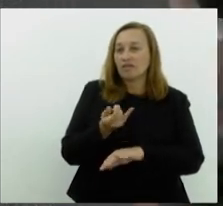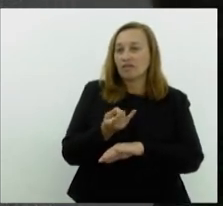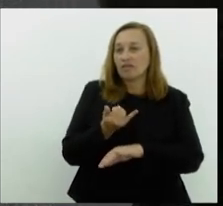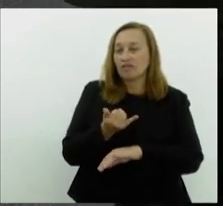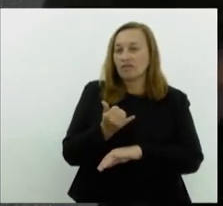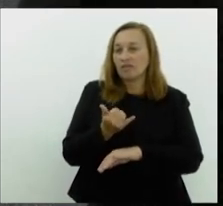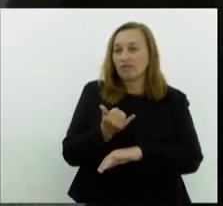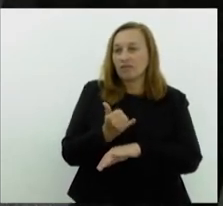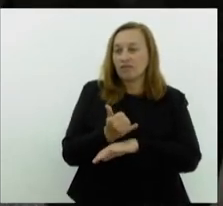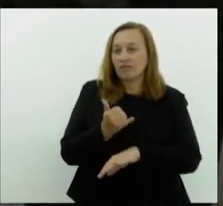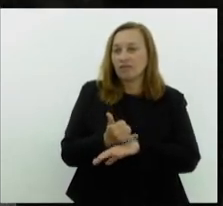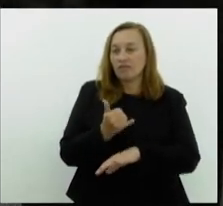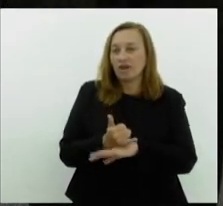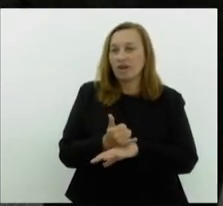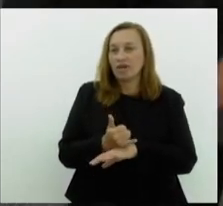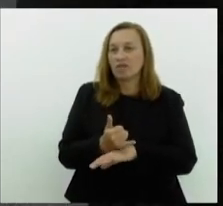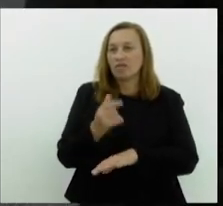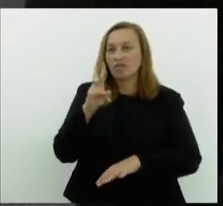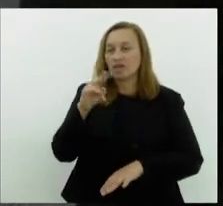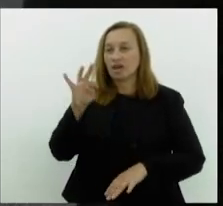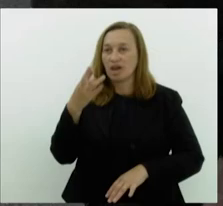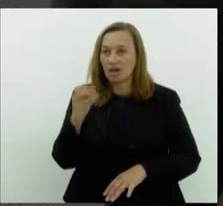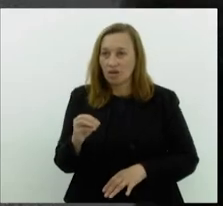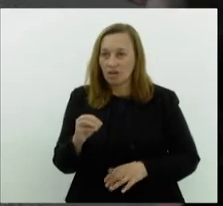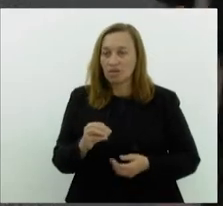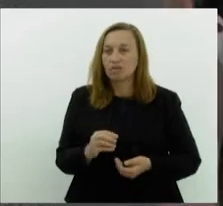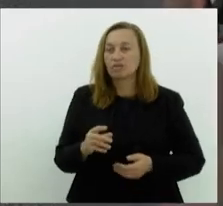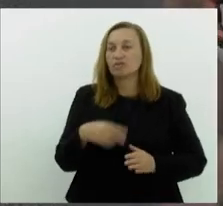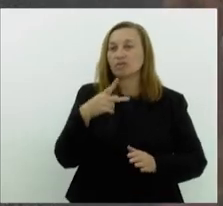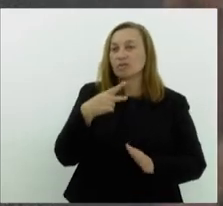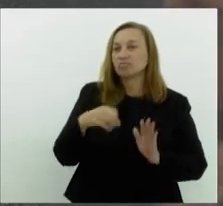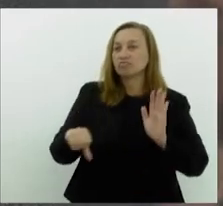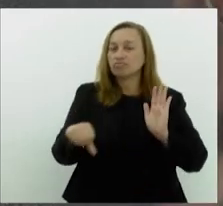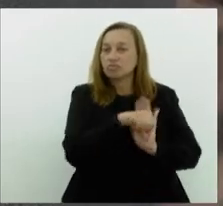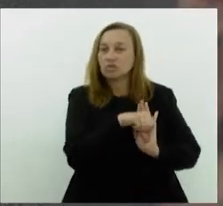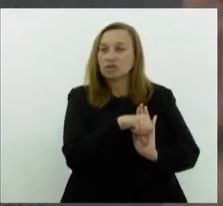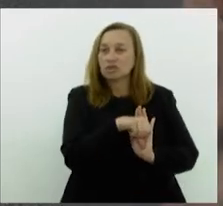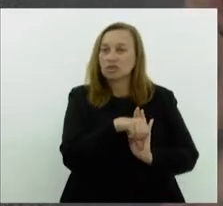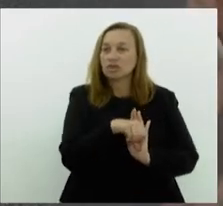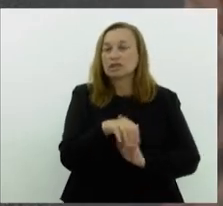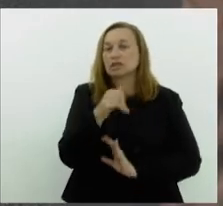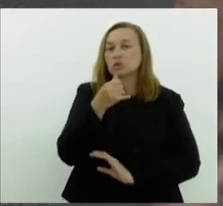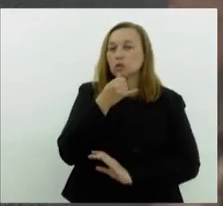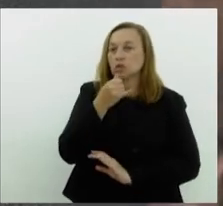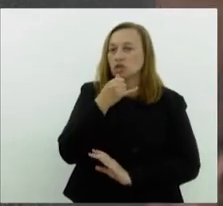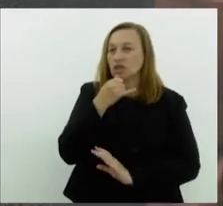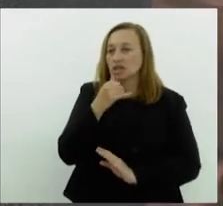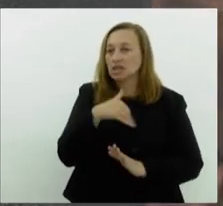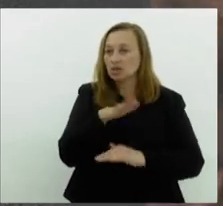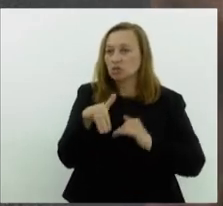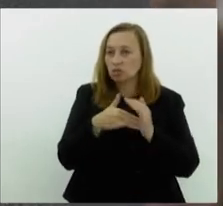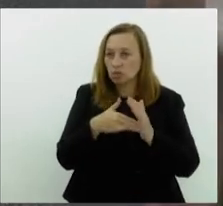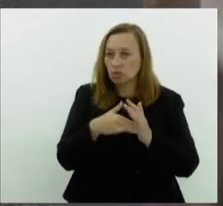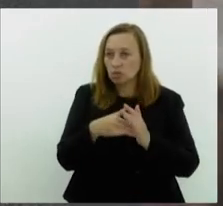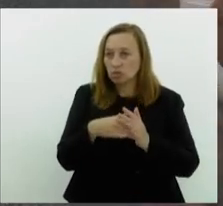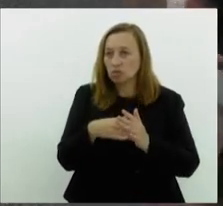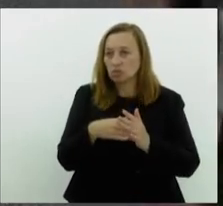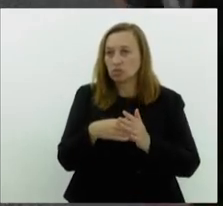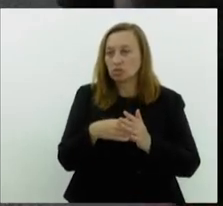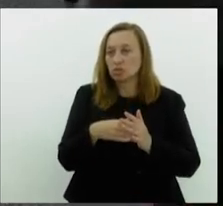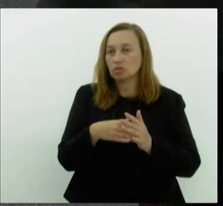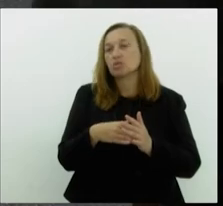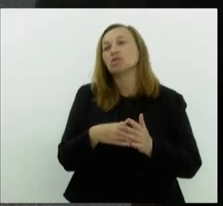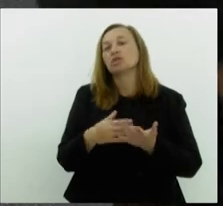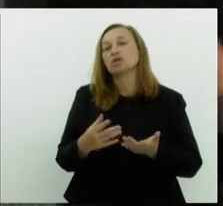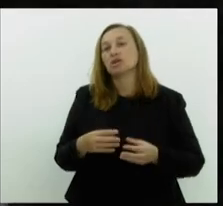amplo e muito oportuno, porque trata de um crime que angustia todos que têm a ver com a questão do roubo